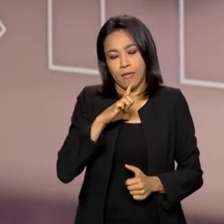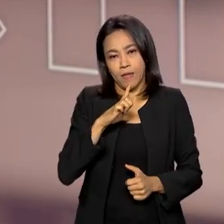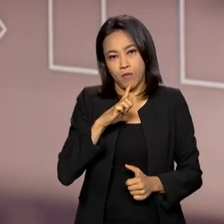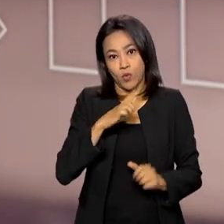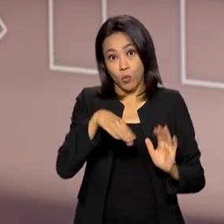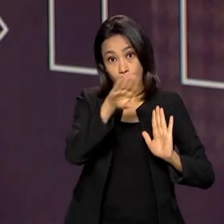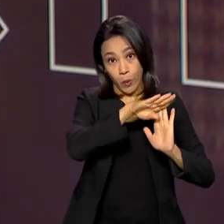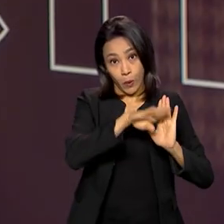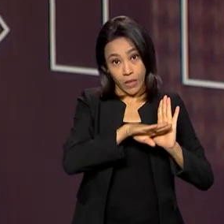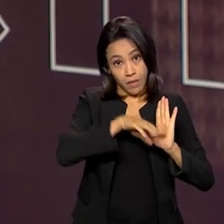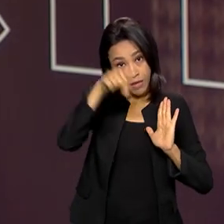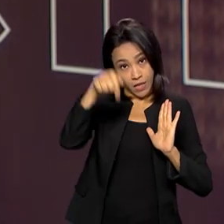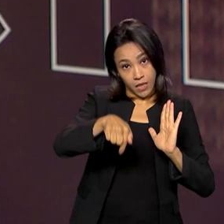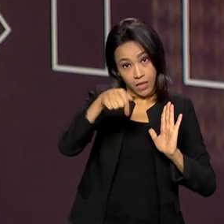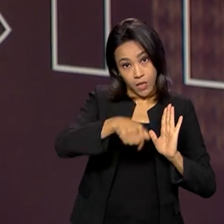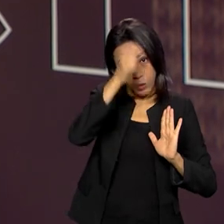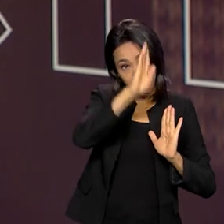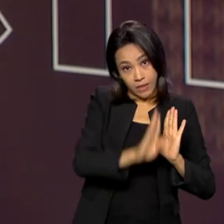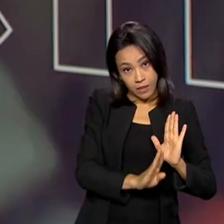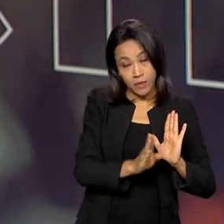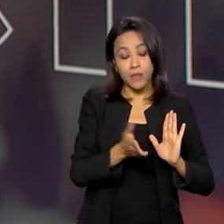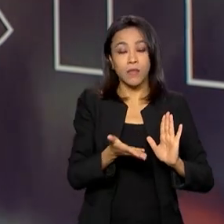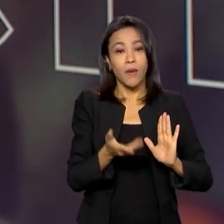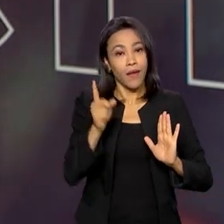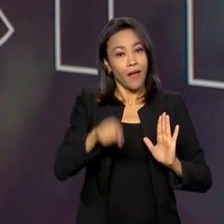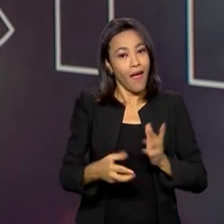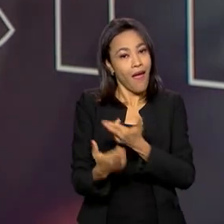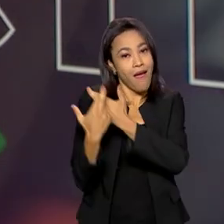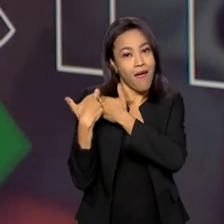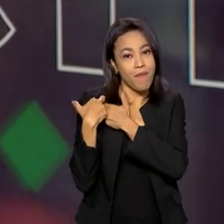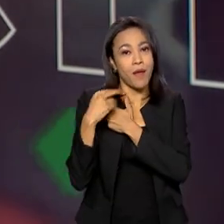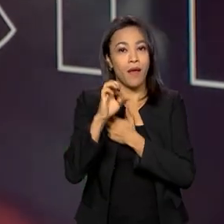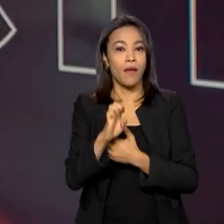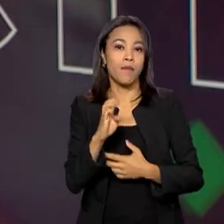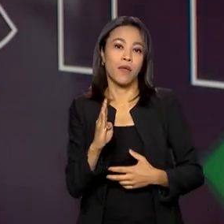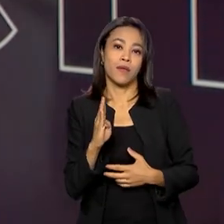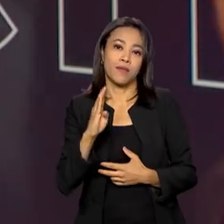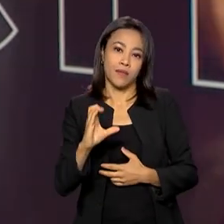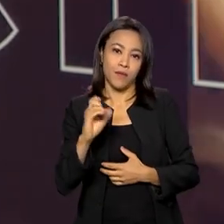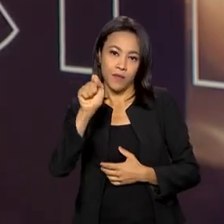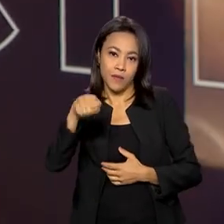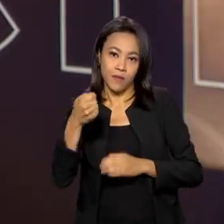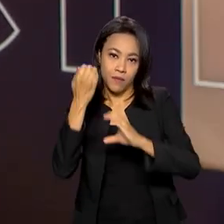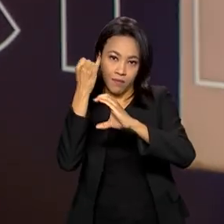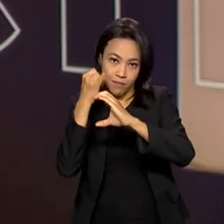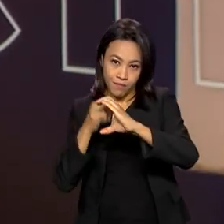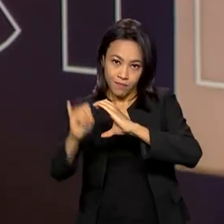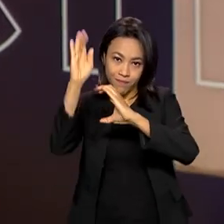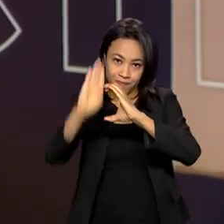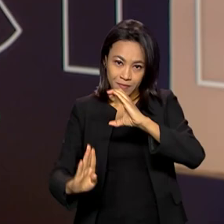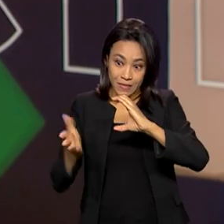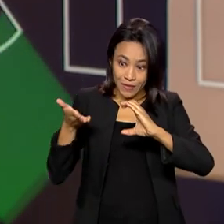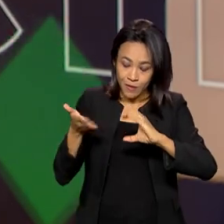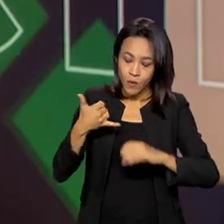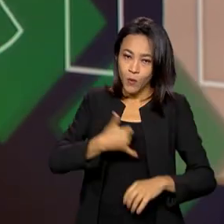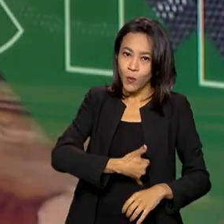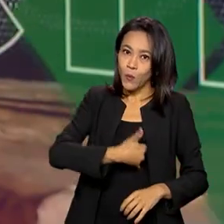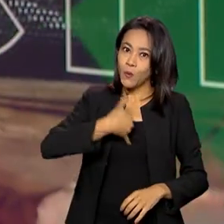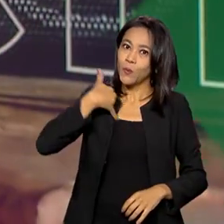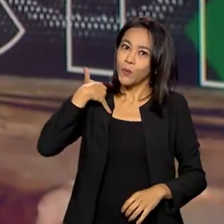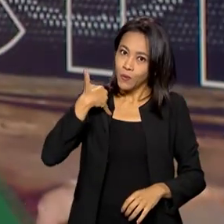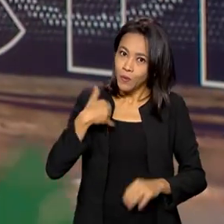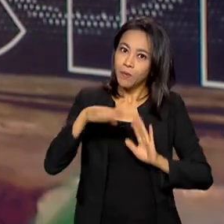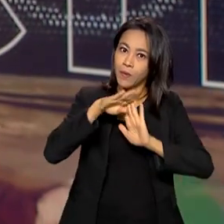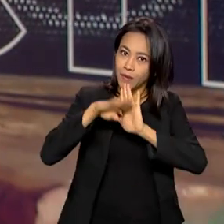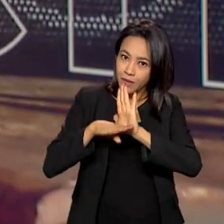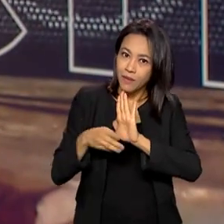Brasil feito aqui pela IBC, que é um orgulho do país, tanto para os